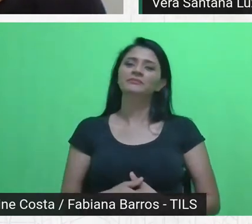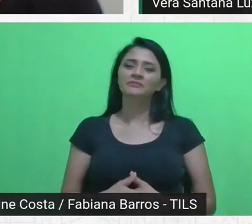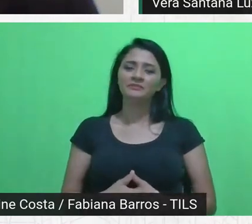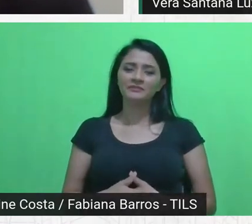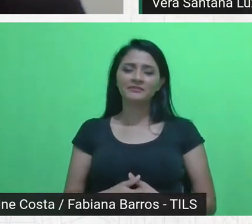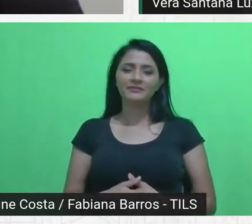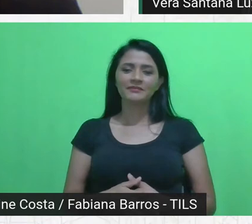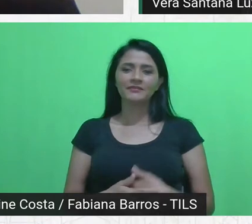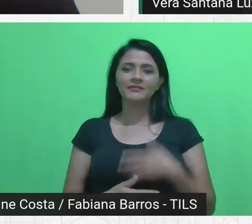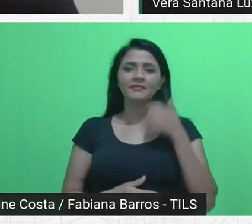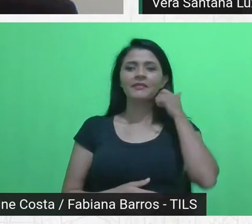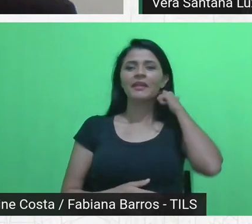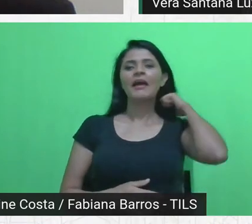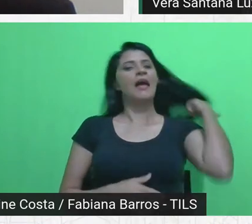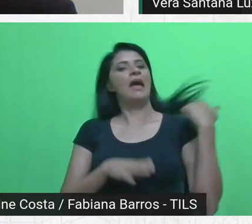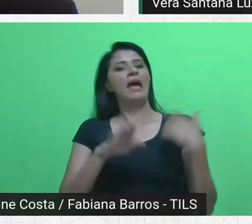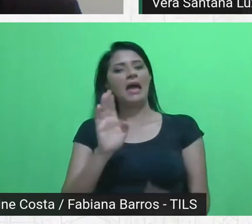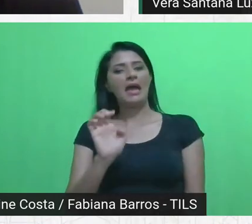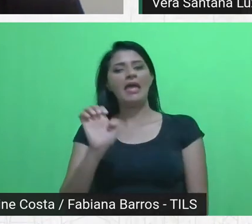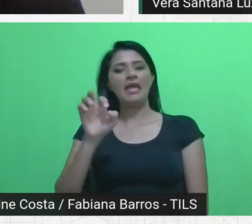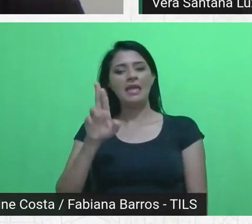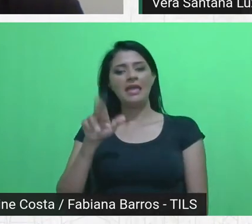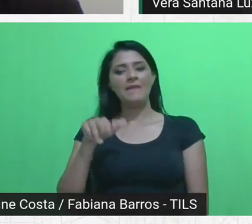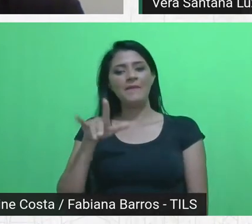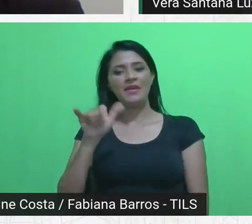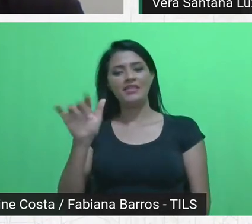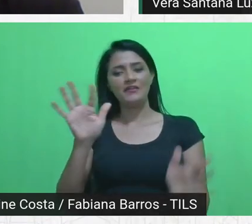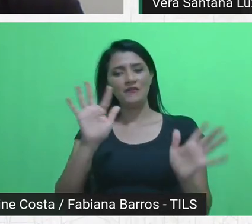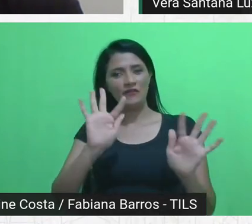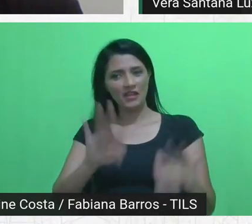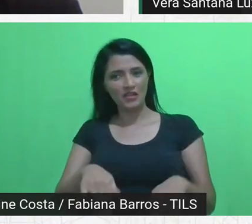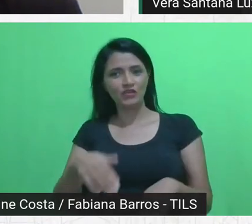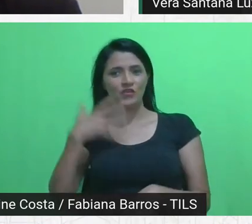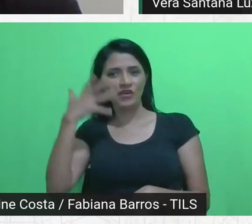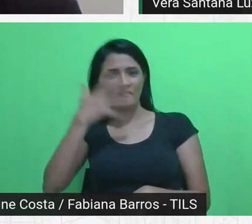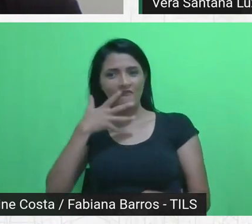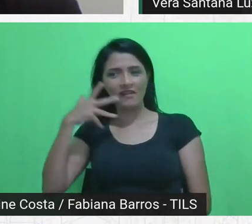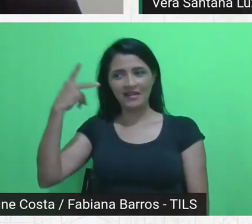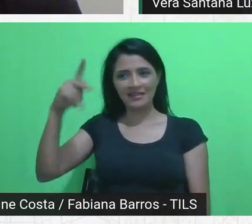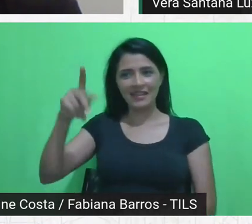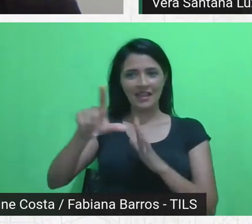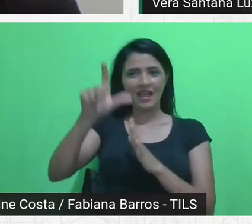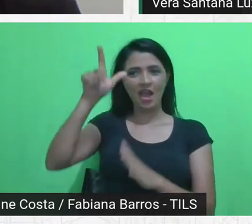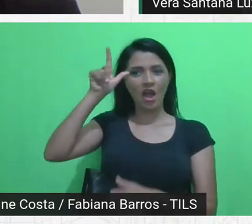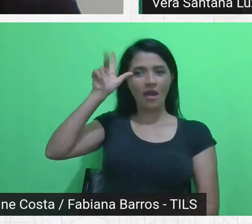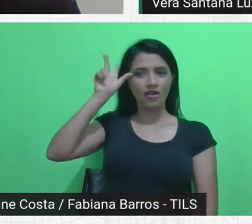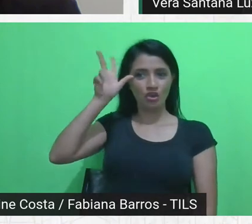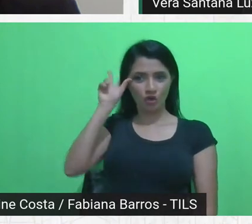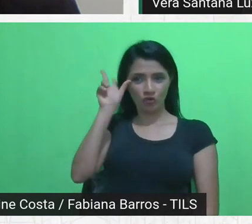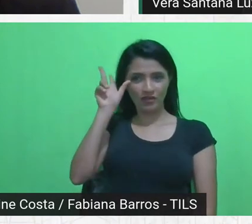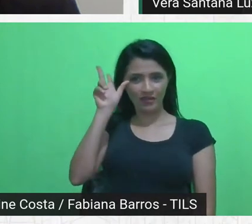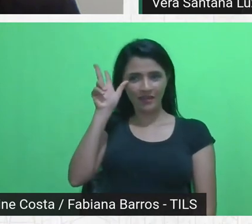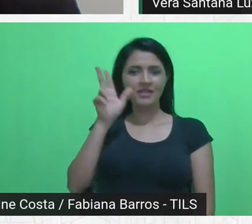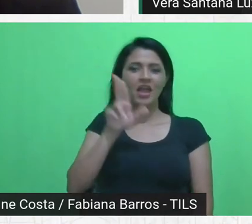Hermínia terminou a fala na aula magna dela anteontem na USP falando mãos à obra.